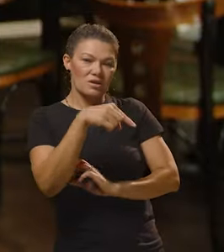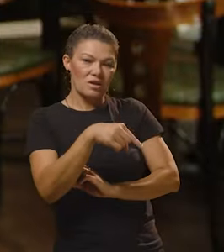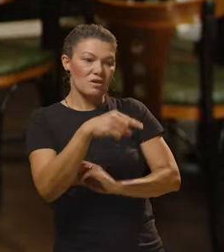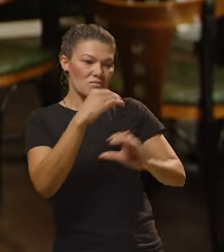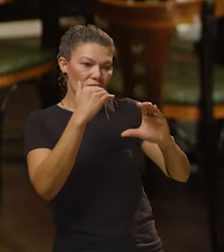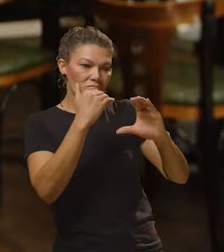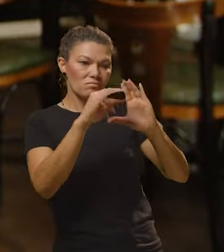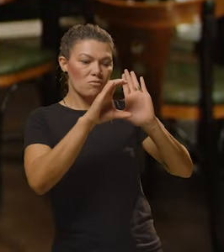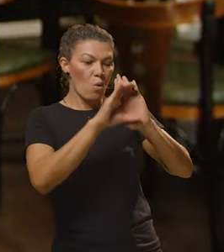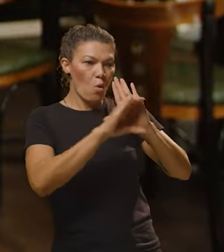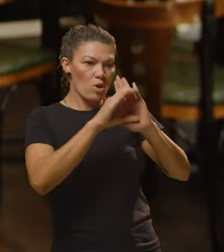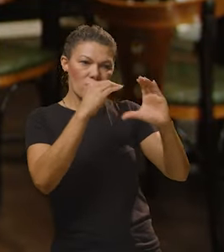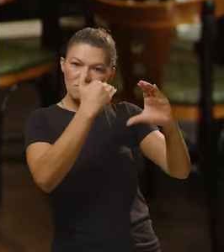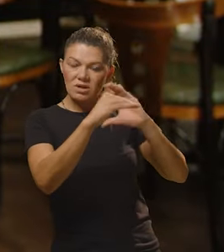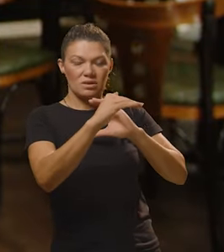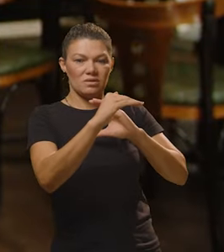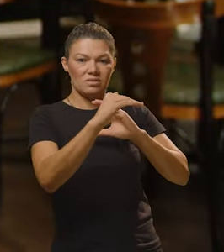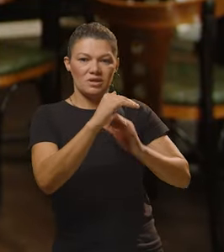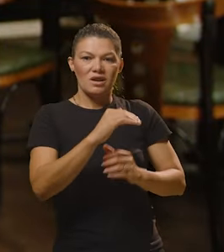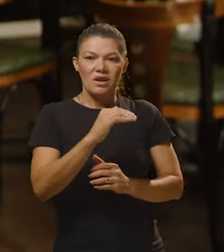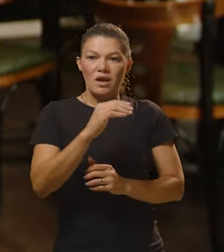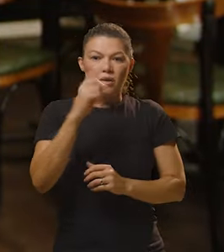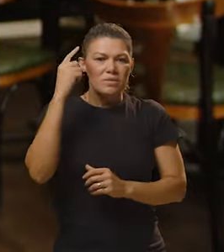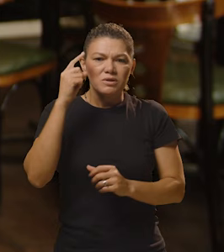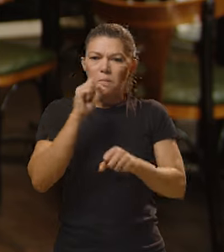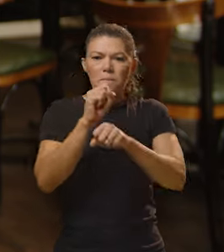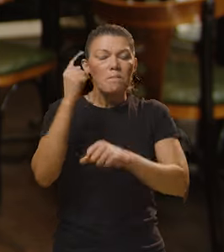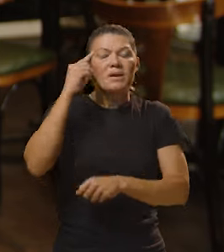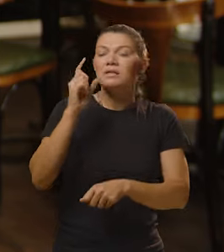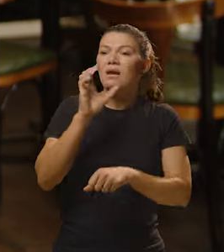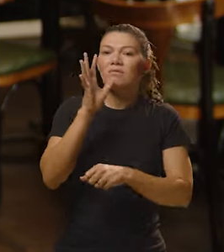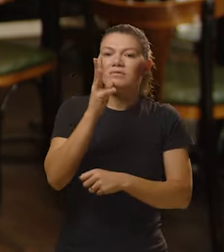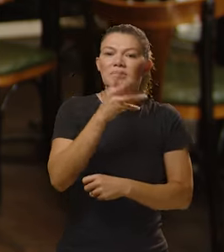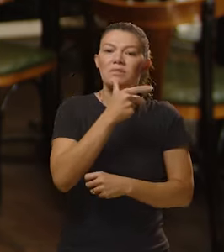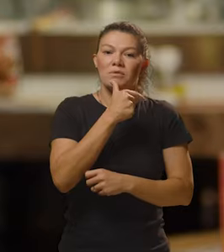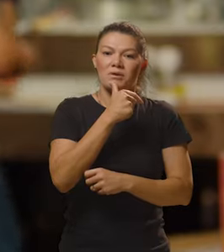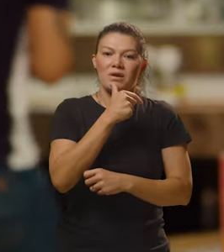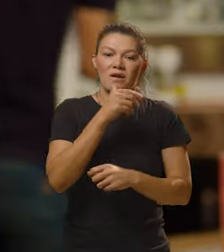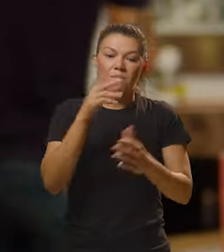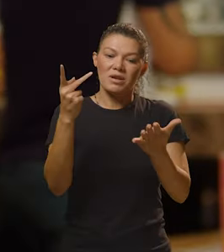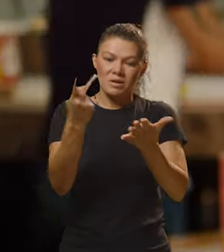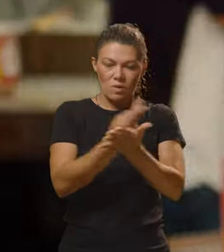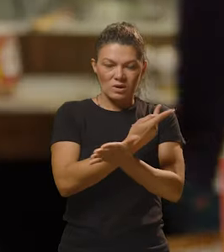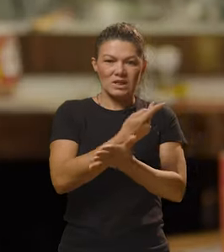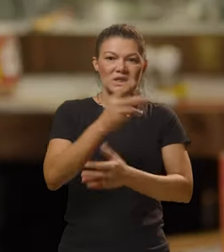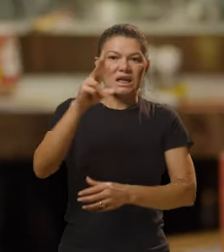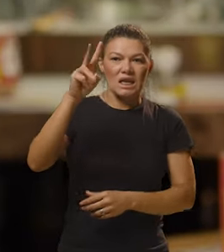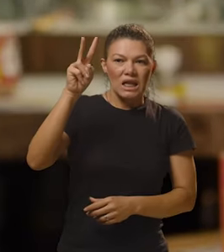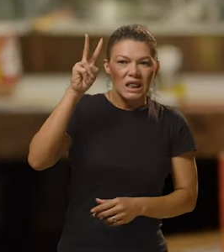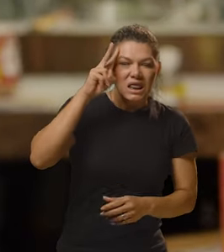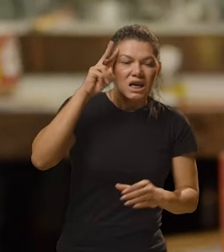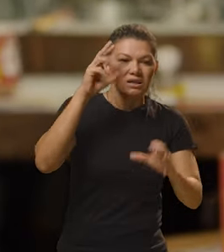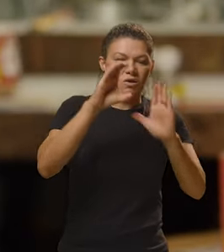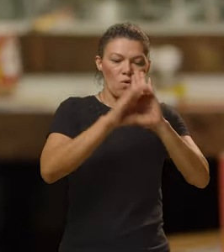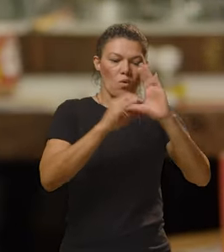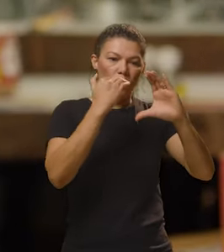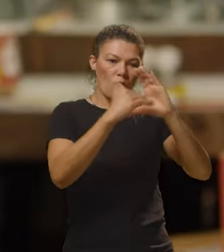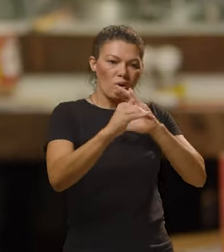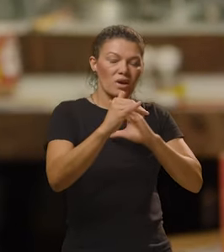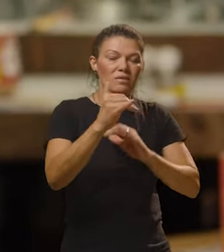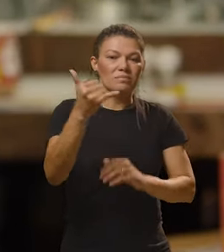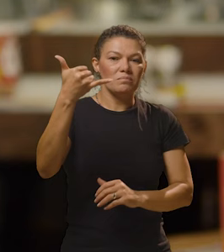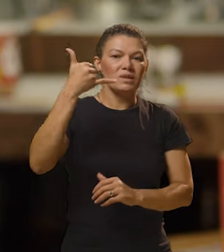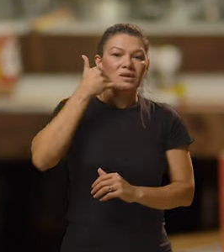oportunidade e eu mandei o currículo no dia. Só que eu não esperava que no outro dia eles fossem me ligar. Isso aconteceu numa terça.